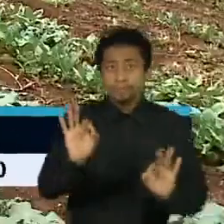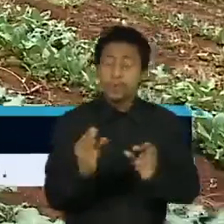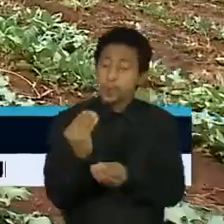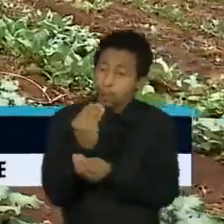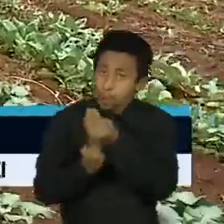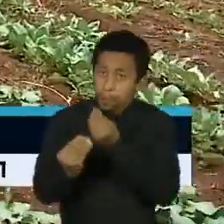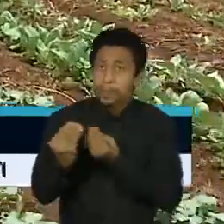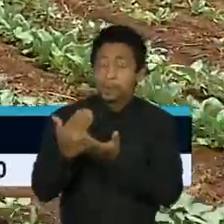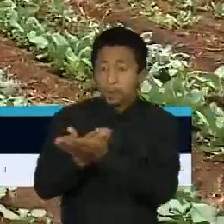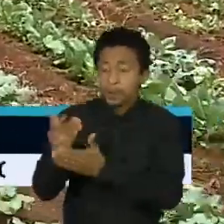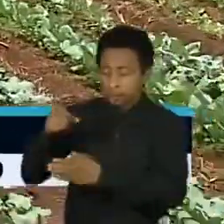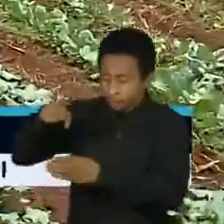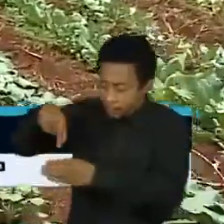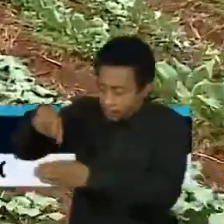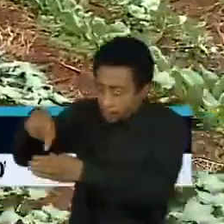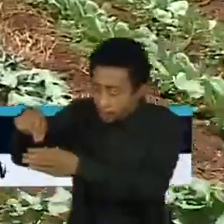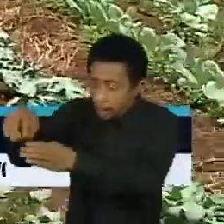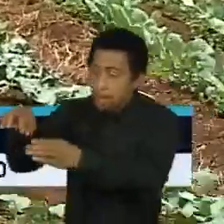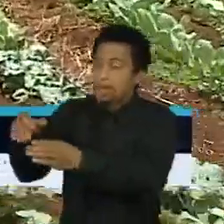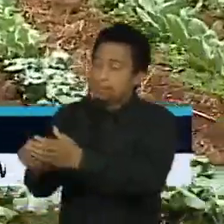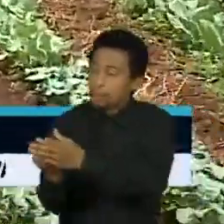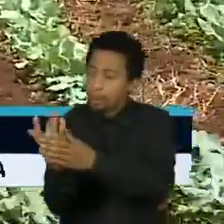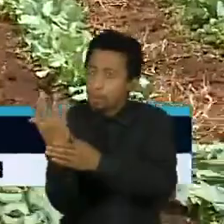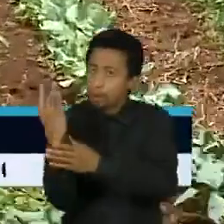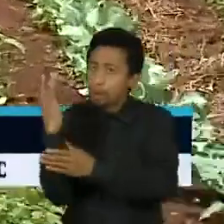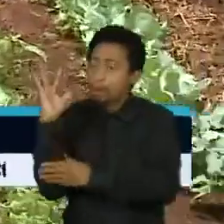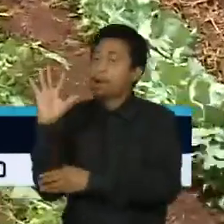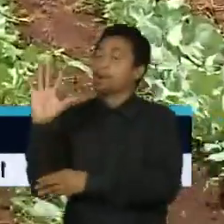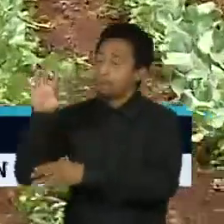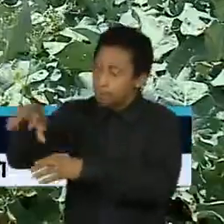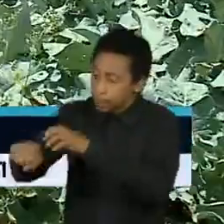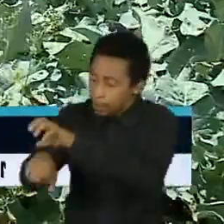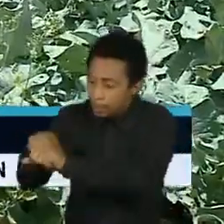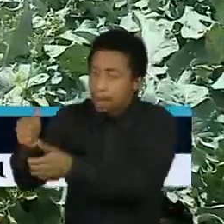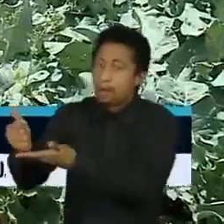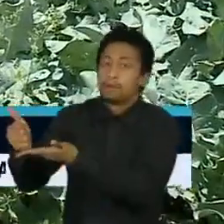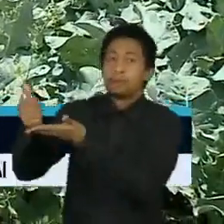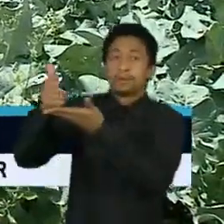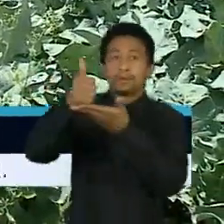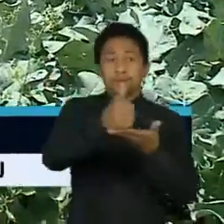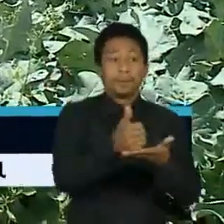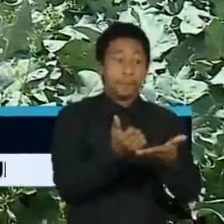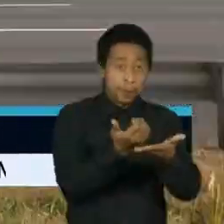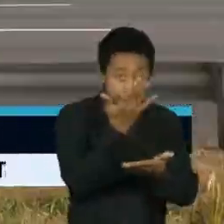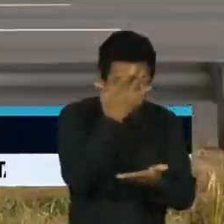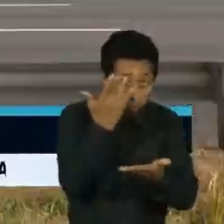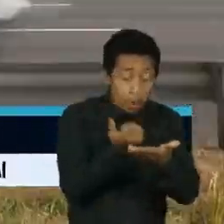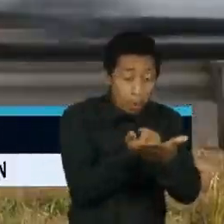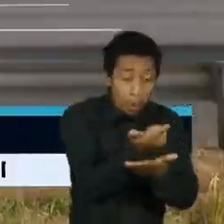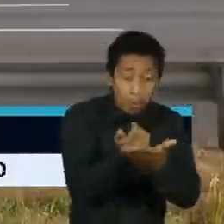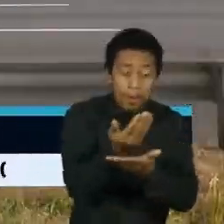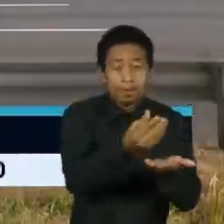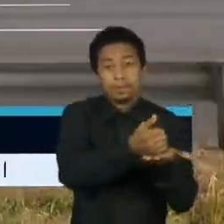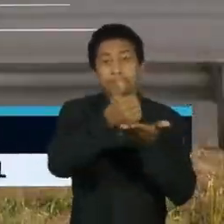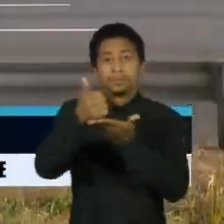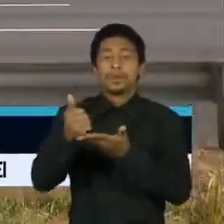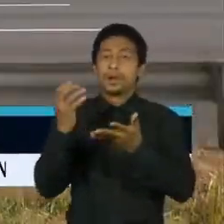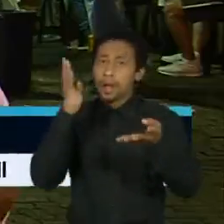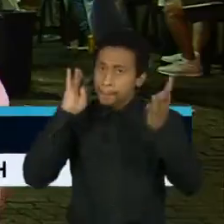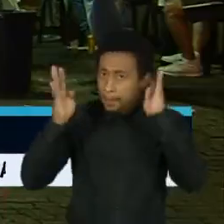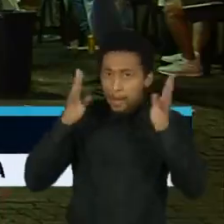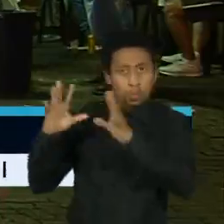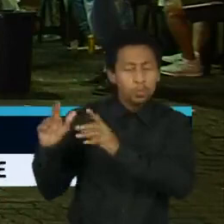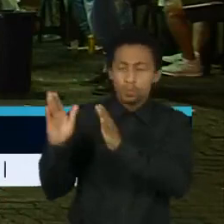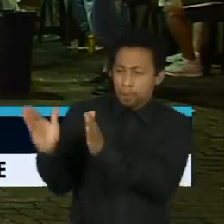faz do plantio até a mesa de cada cidadão do planeta, dos agricultores até motoristas de